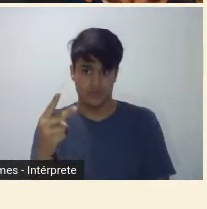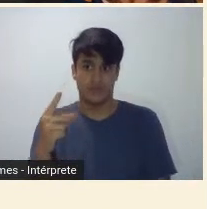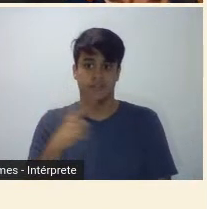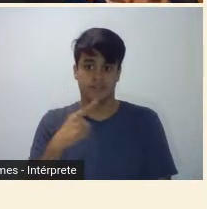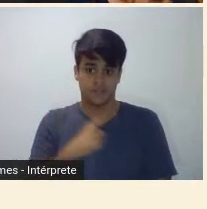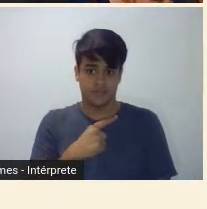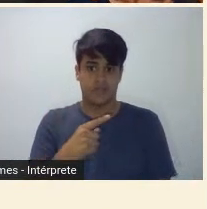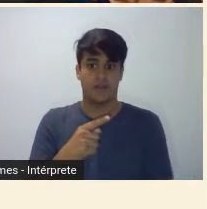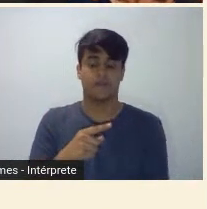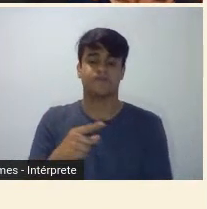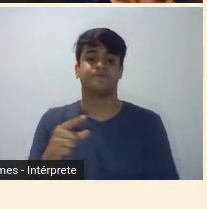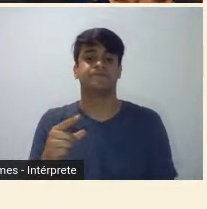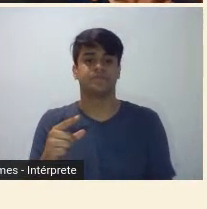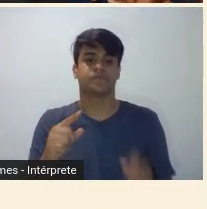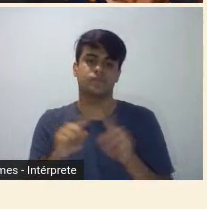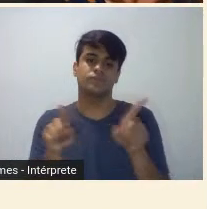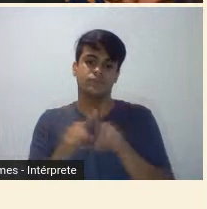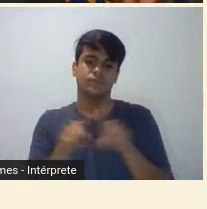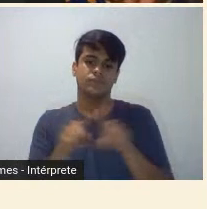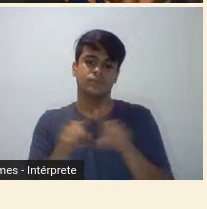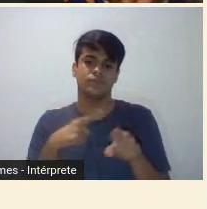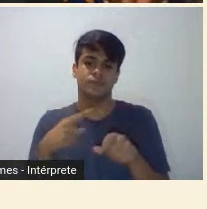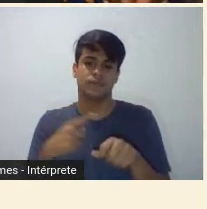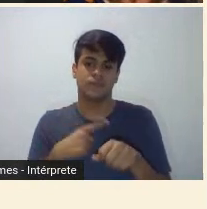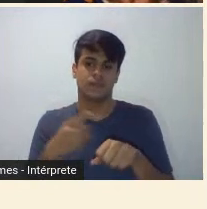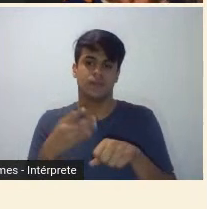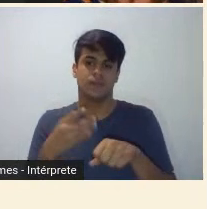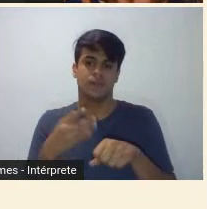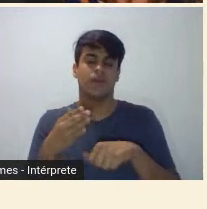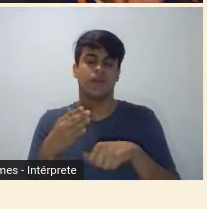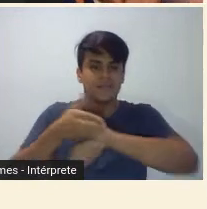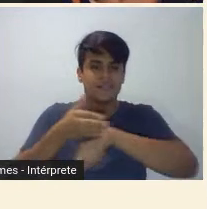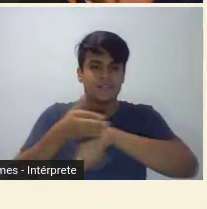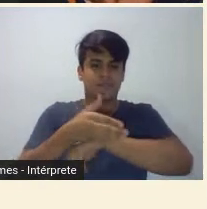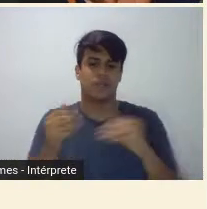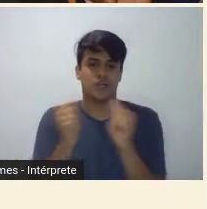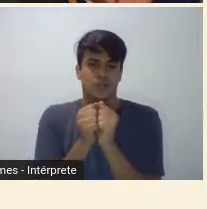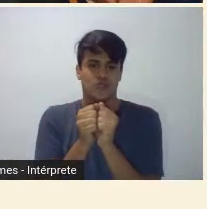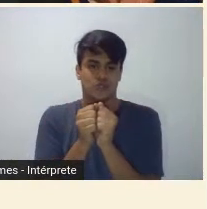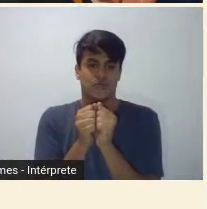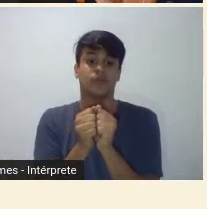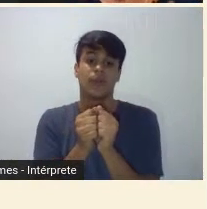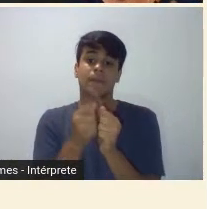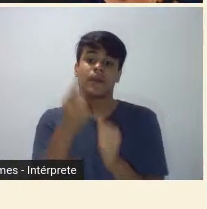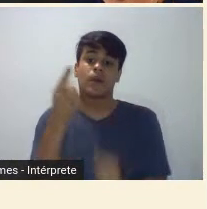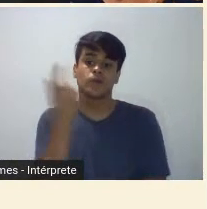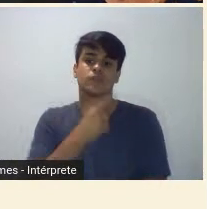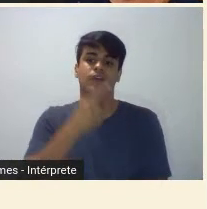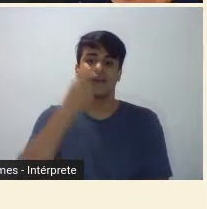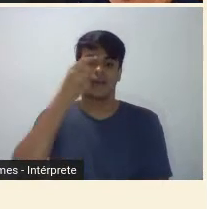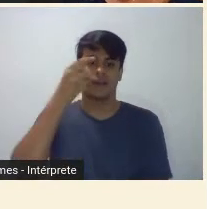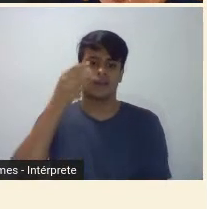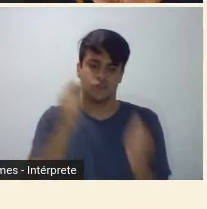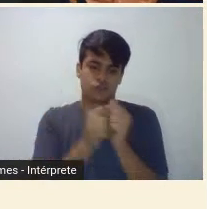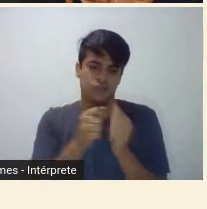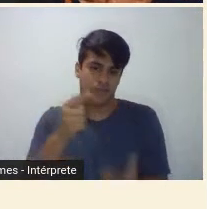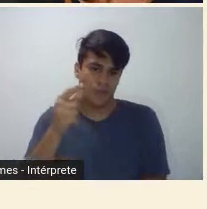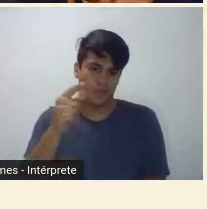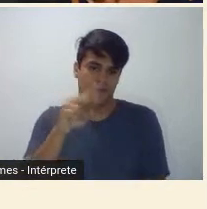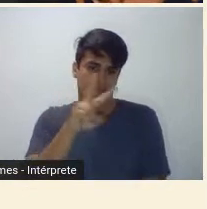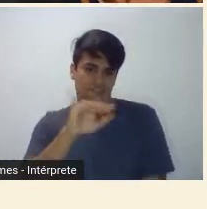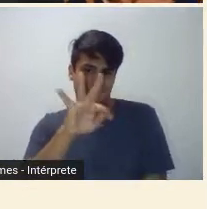de Marans, o nosso poeta mineiro, e que publicava com ele em Vita e a Vida de Minas. Então, a revista Vita teve